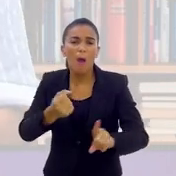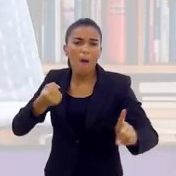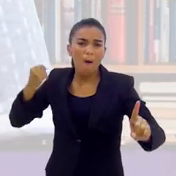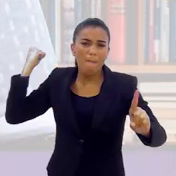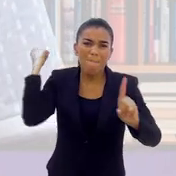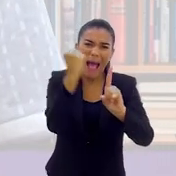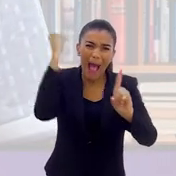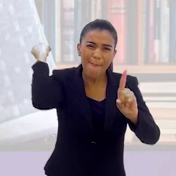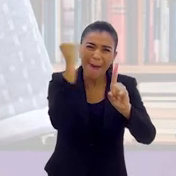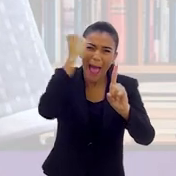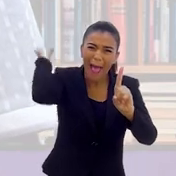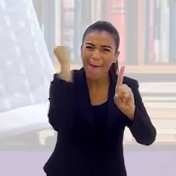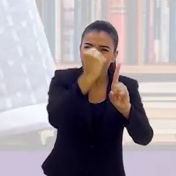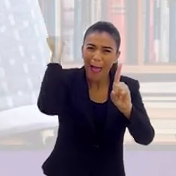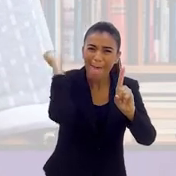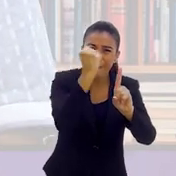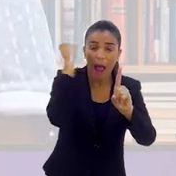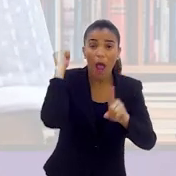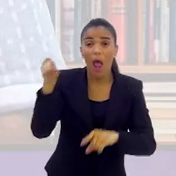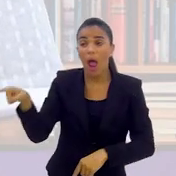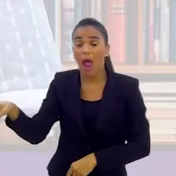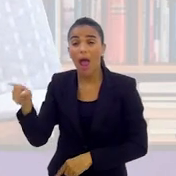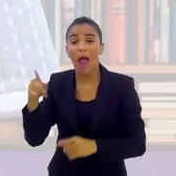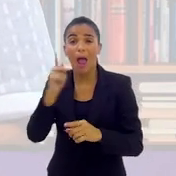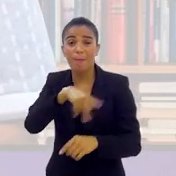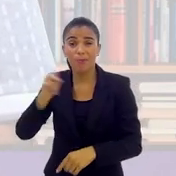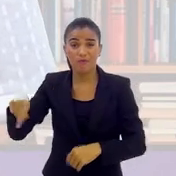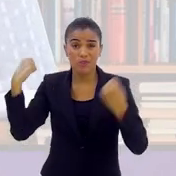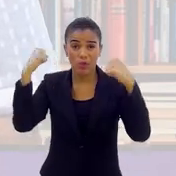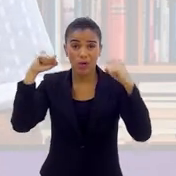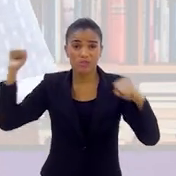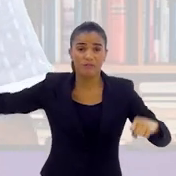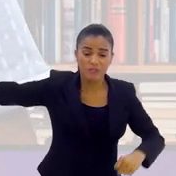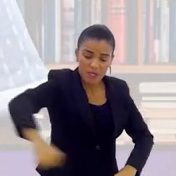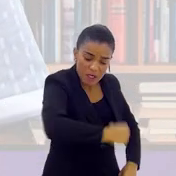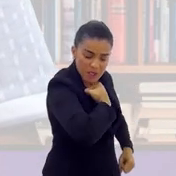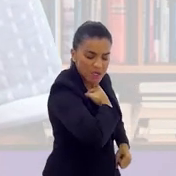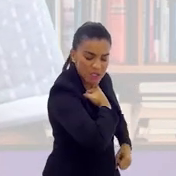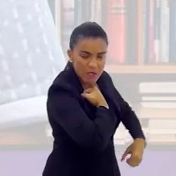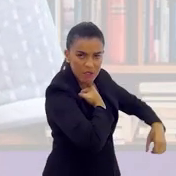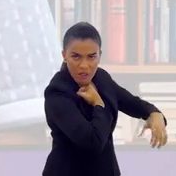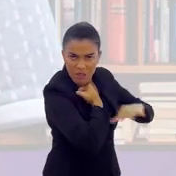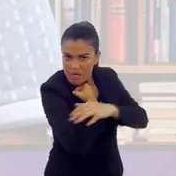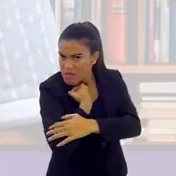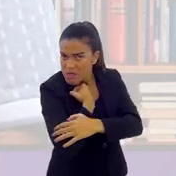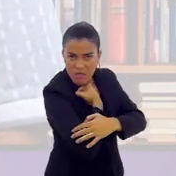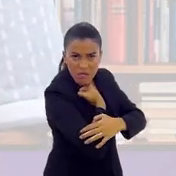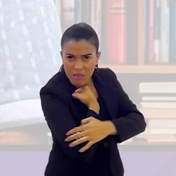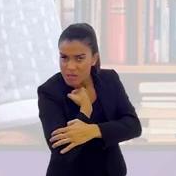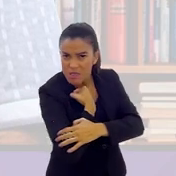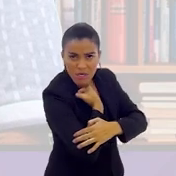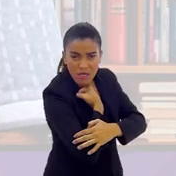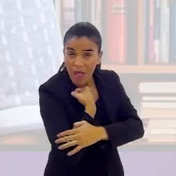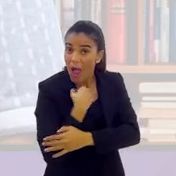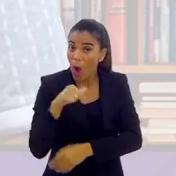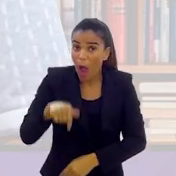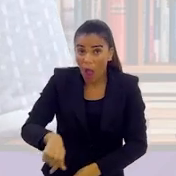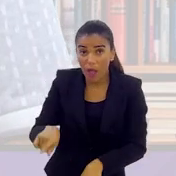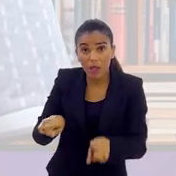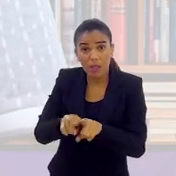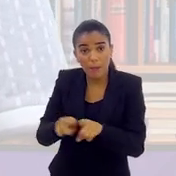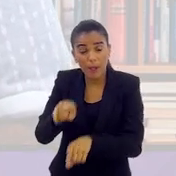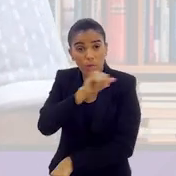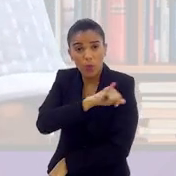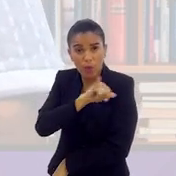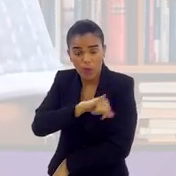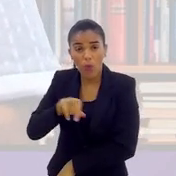outra de educação física conseguiu imobilizá-lo. Depois outro aqui no Rio de Janeiro, esse foi em São Paulo, um outro aqui no